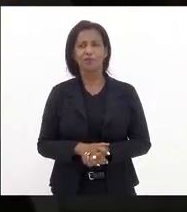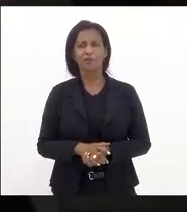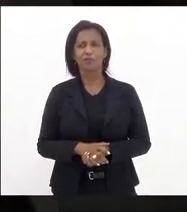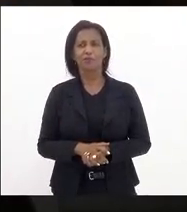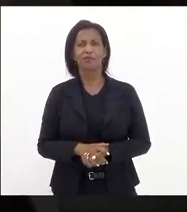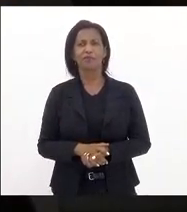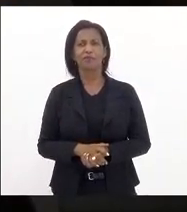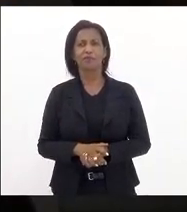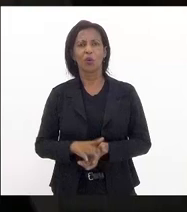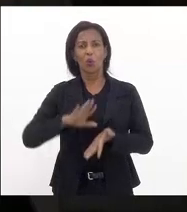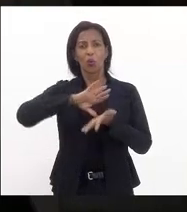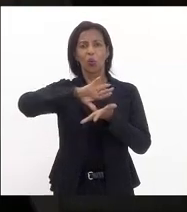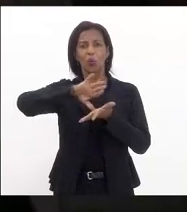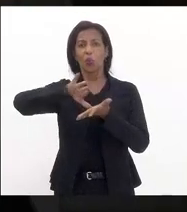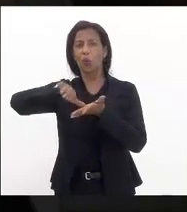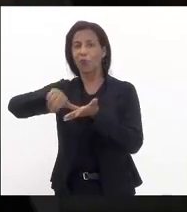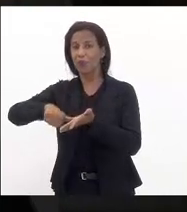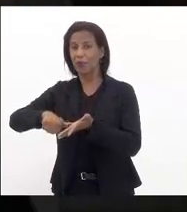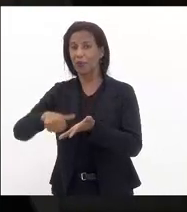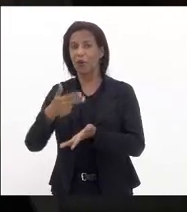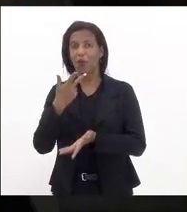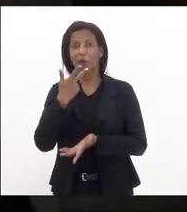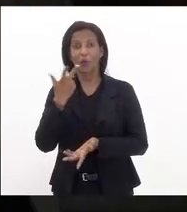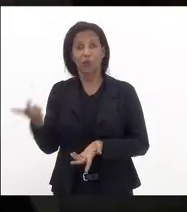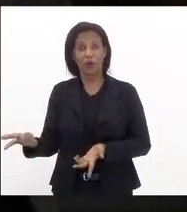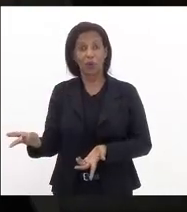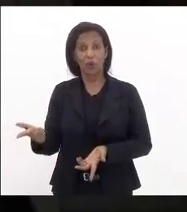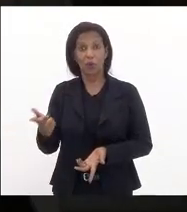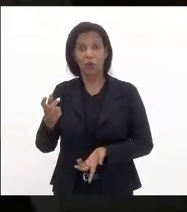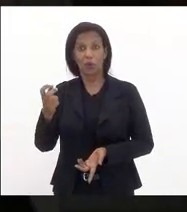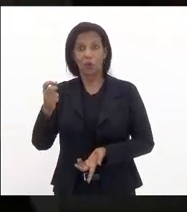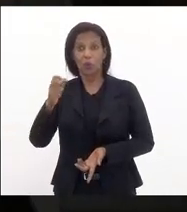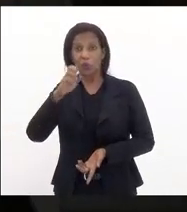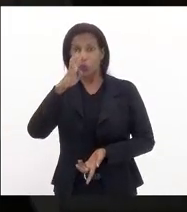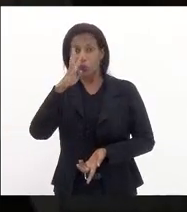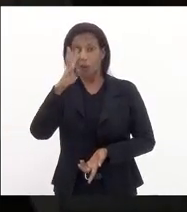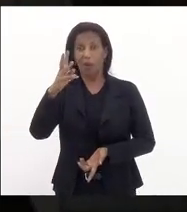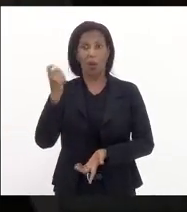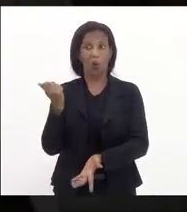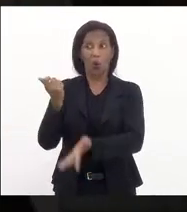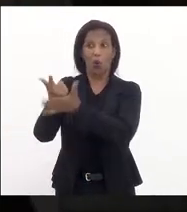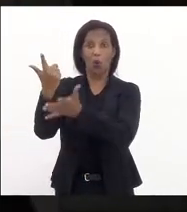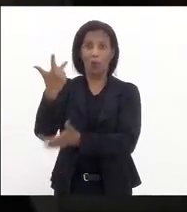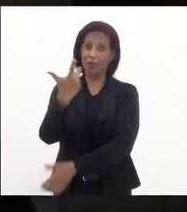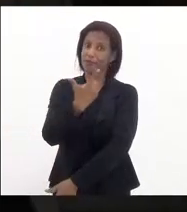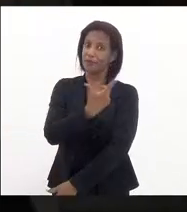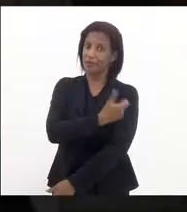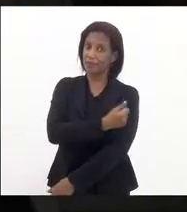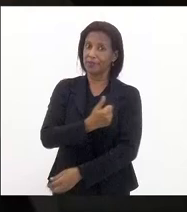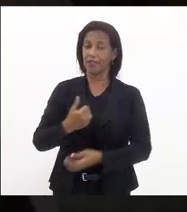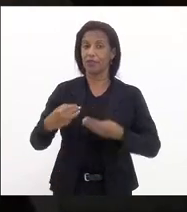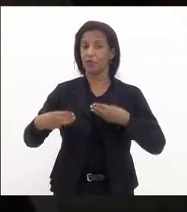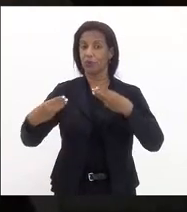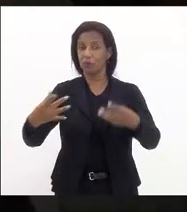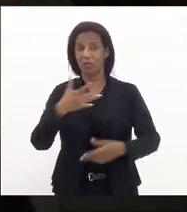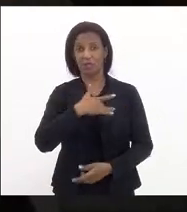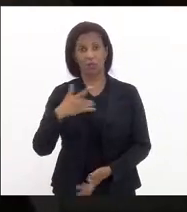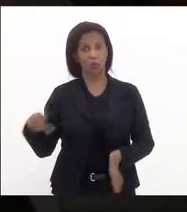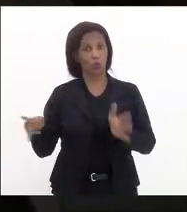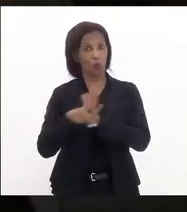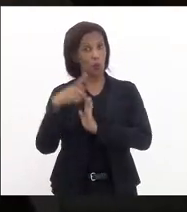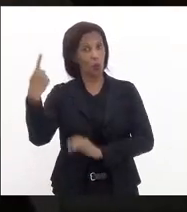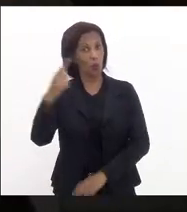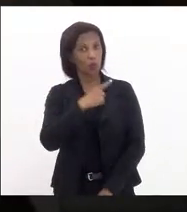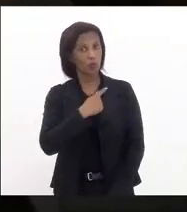casos de corrupção sem mencionar o escândalo em curso de compra de vacinas no Ministério da Saúde de seu governo no objeto